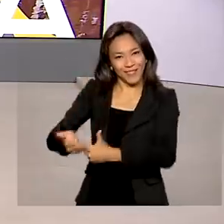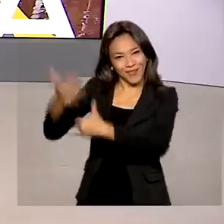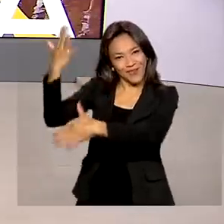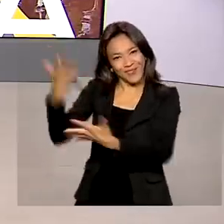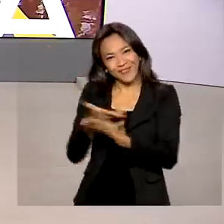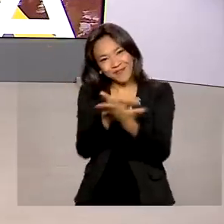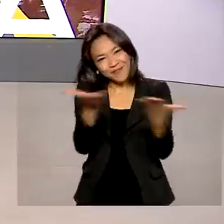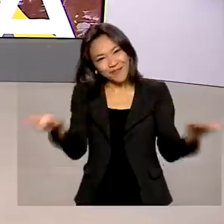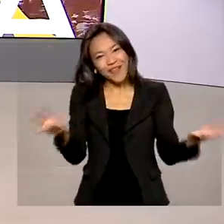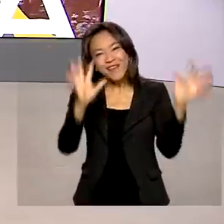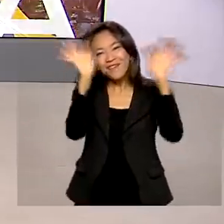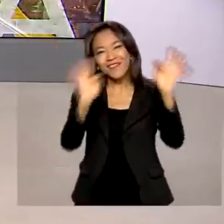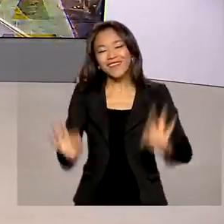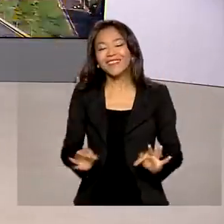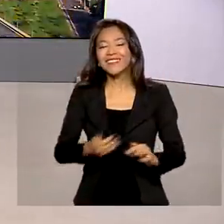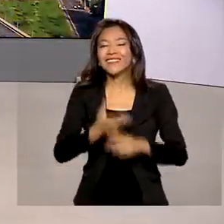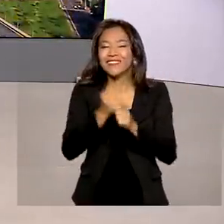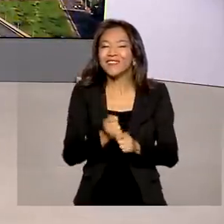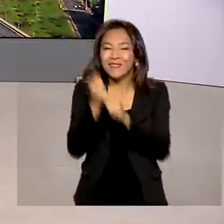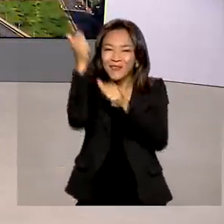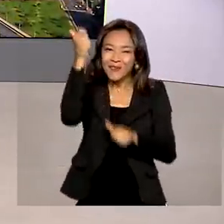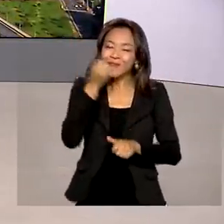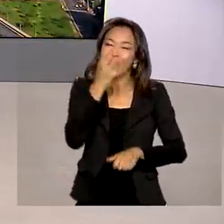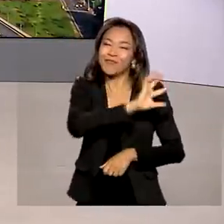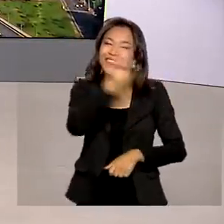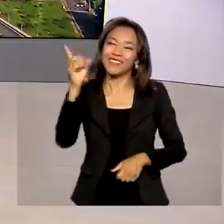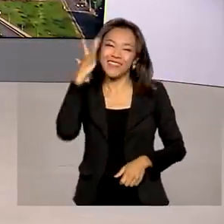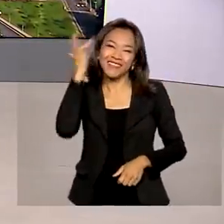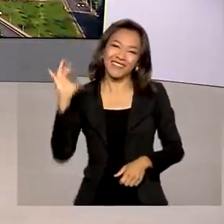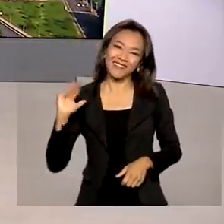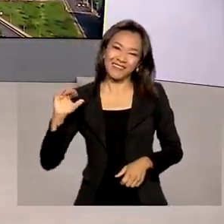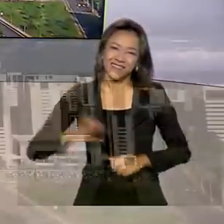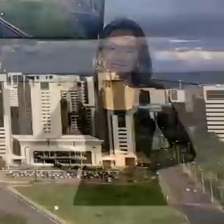Para você um feliz ano novo, bom dia e até amanhã.